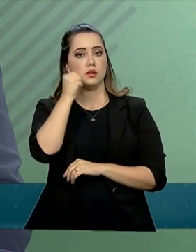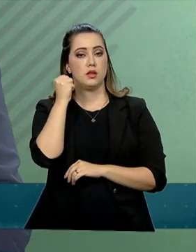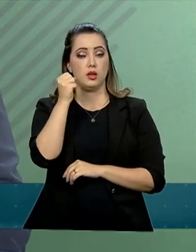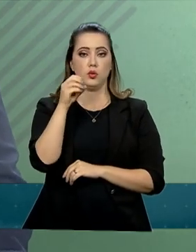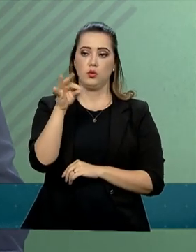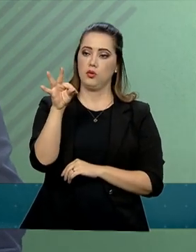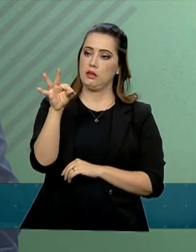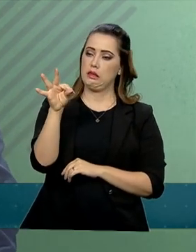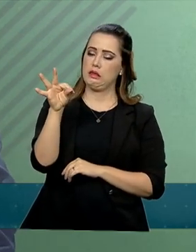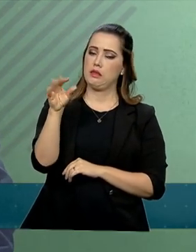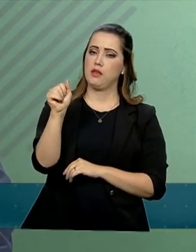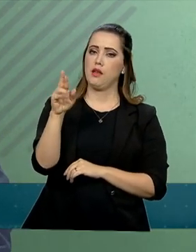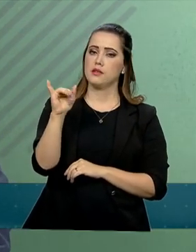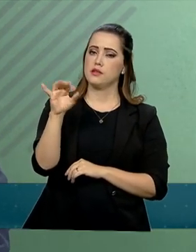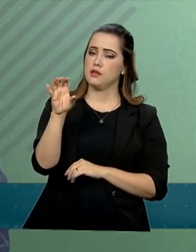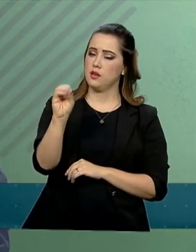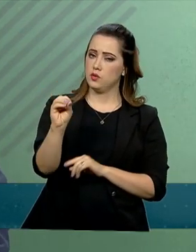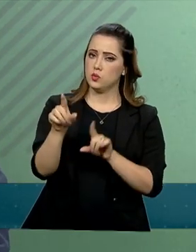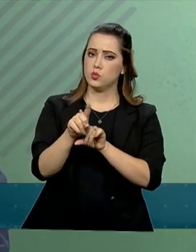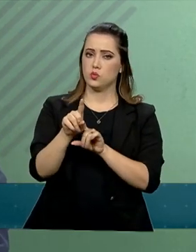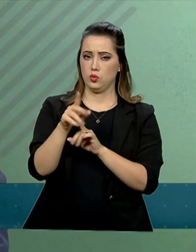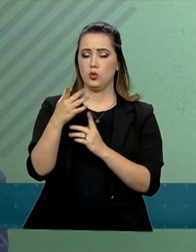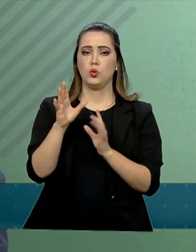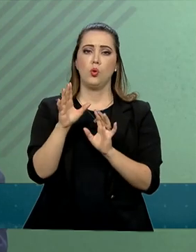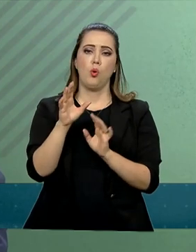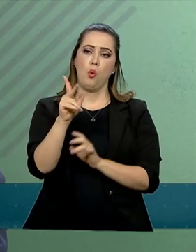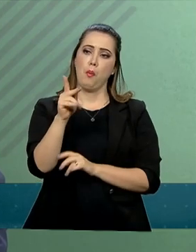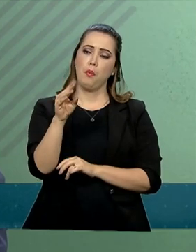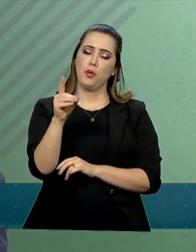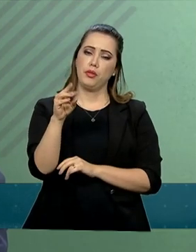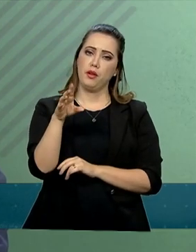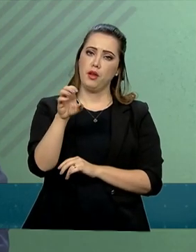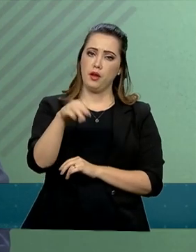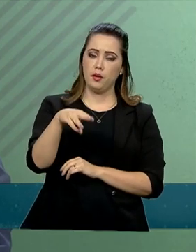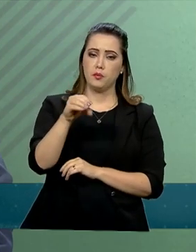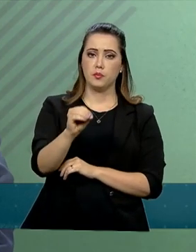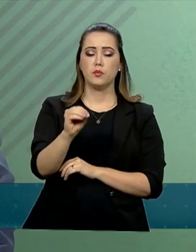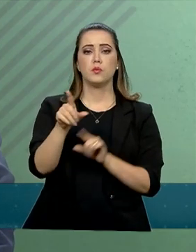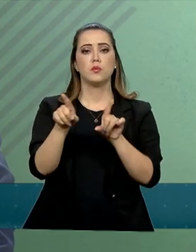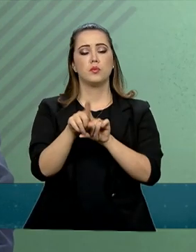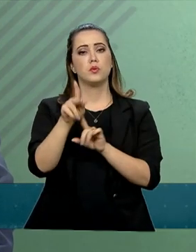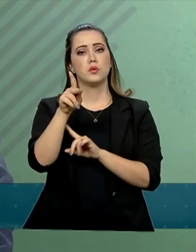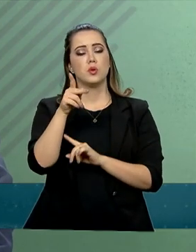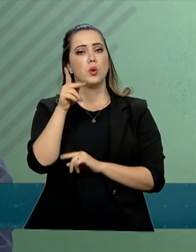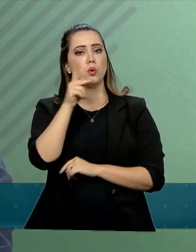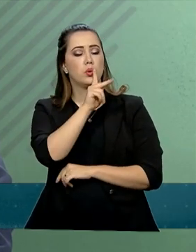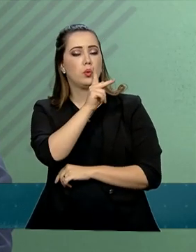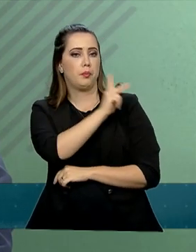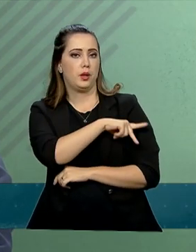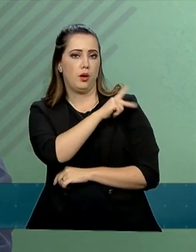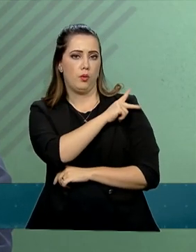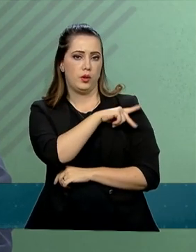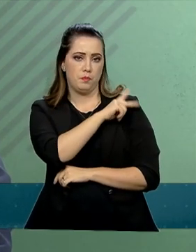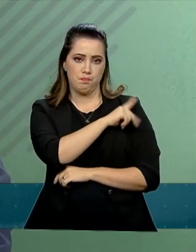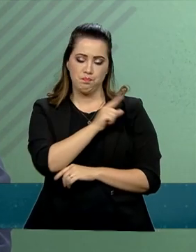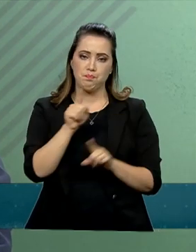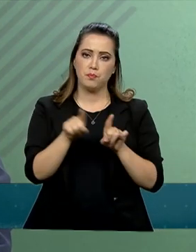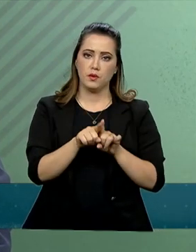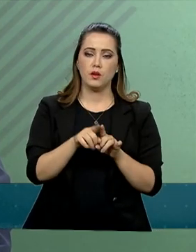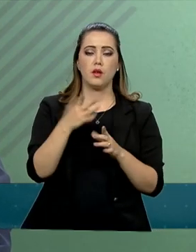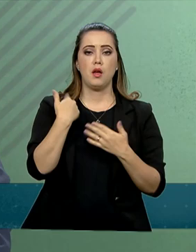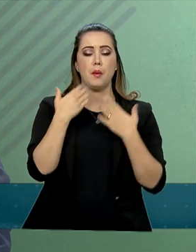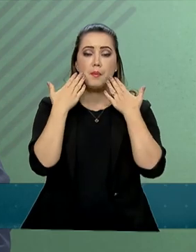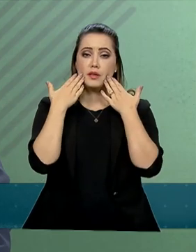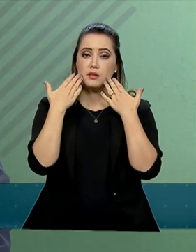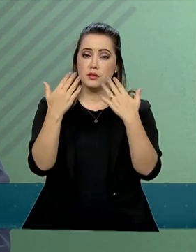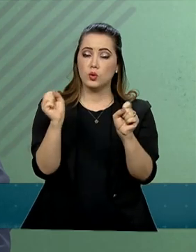Piauí, o ministro apresentou ao senhor presidente obras de infraestrutura para